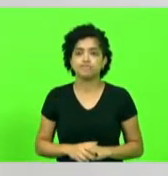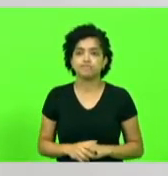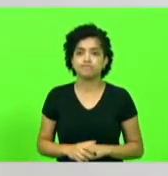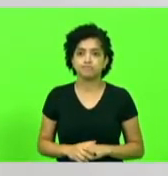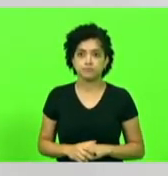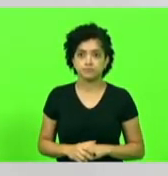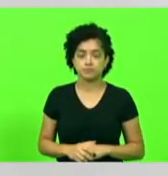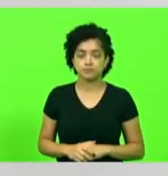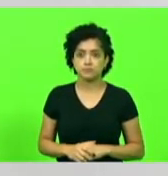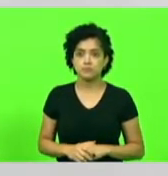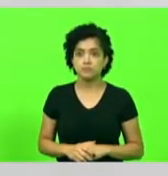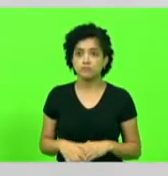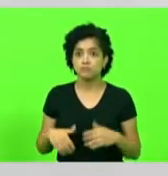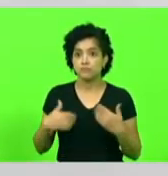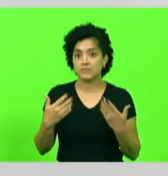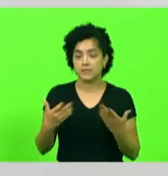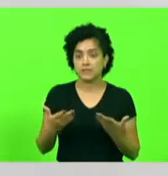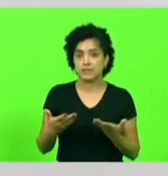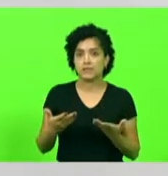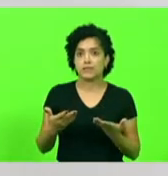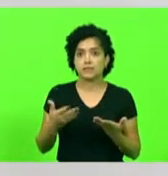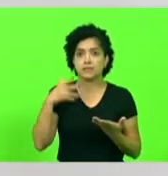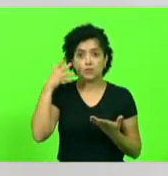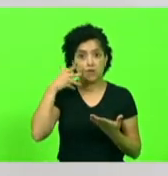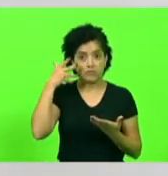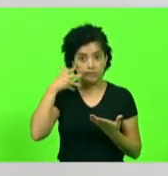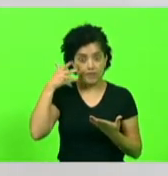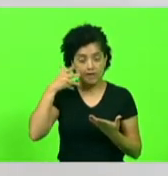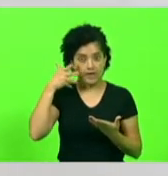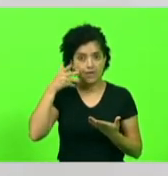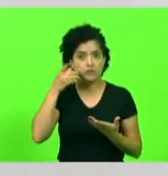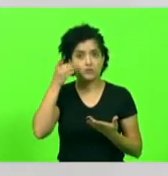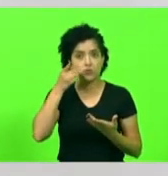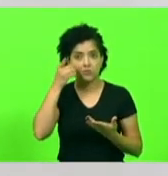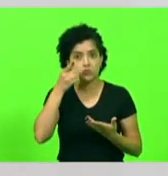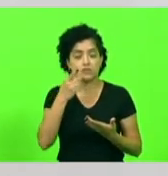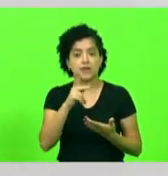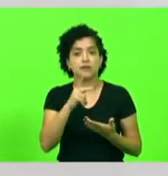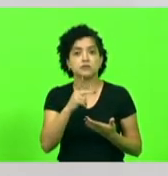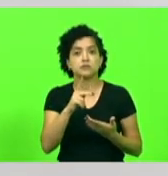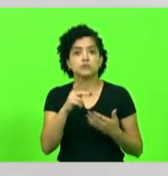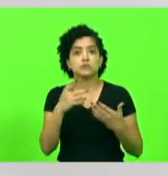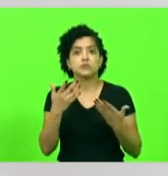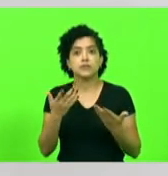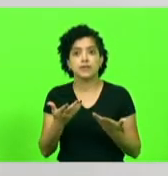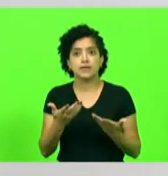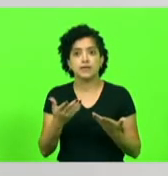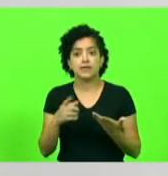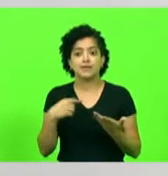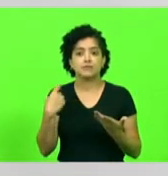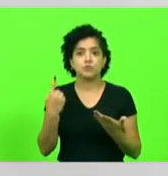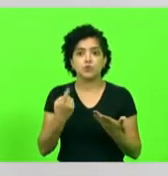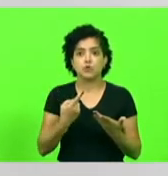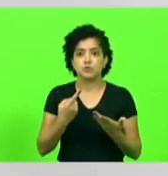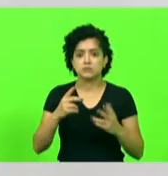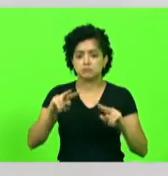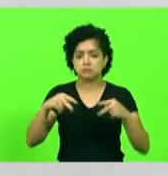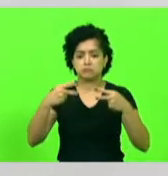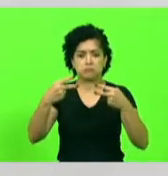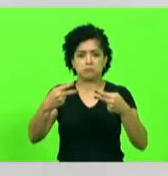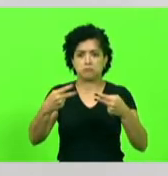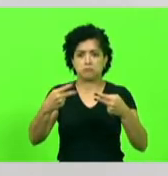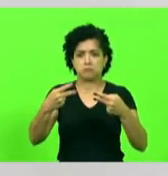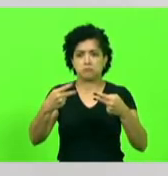A fala do deputado Celso Zucchi de que nós não queremos a duplicação da EC